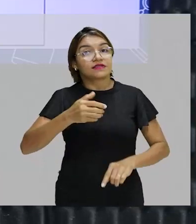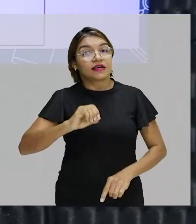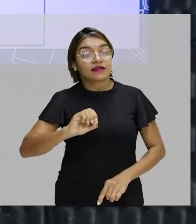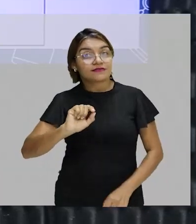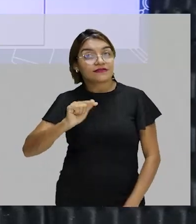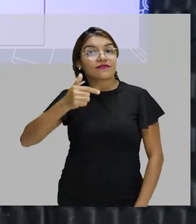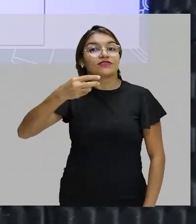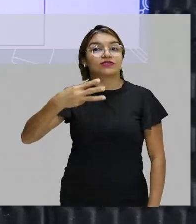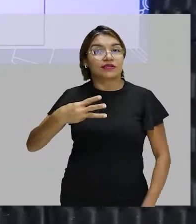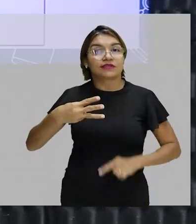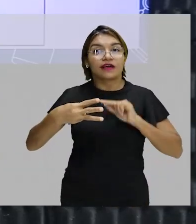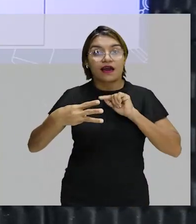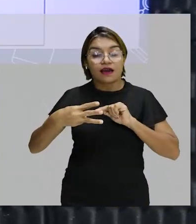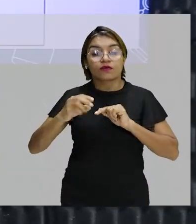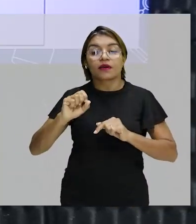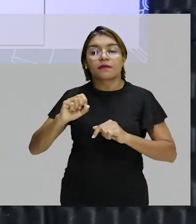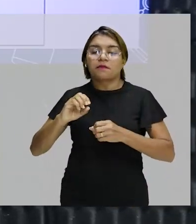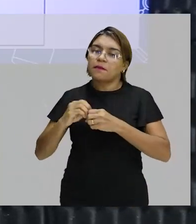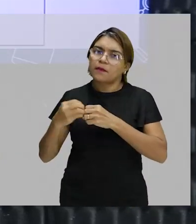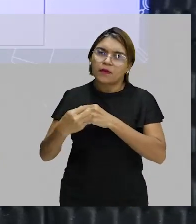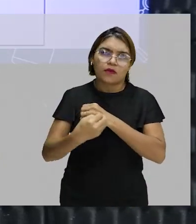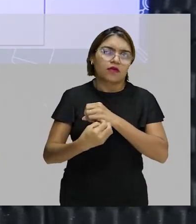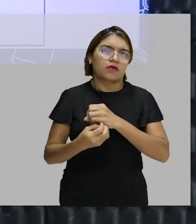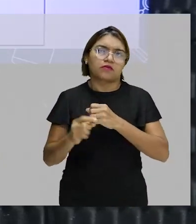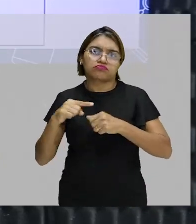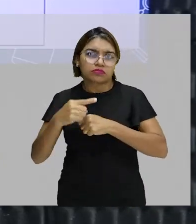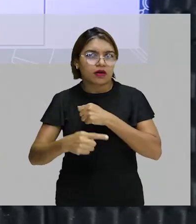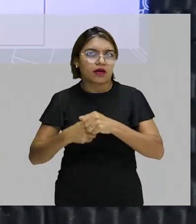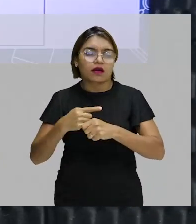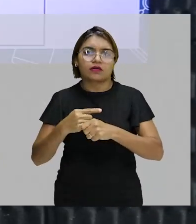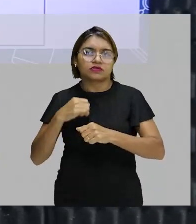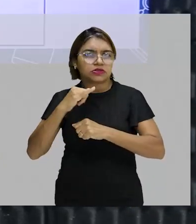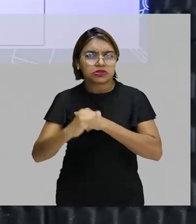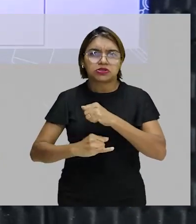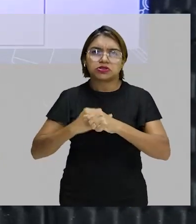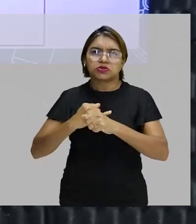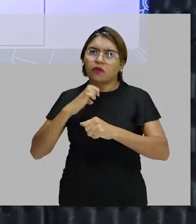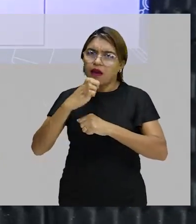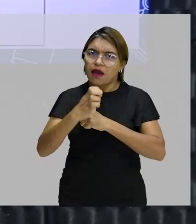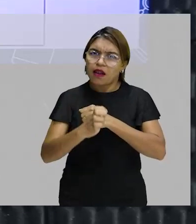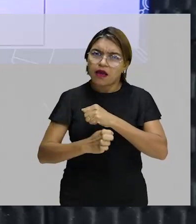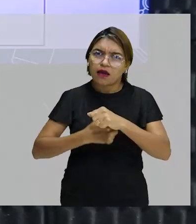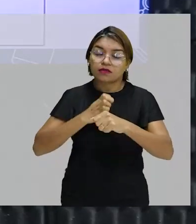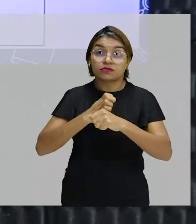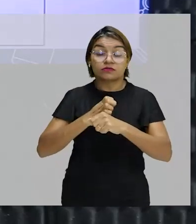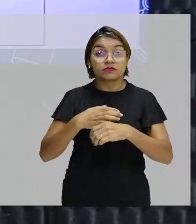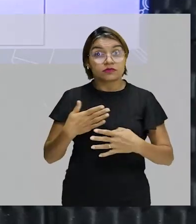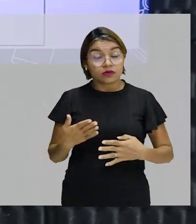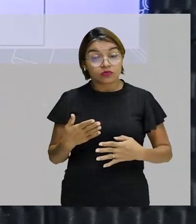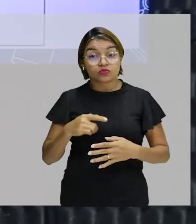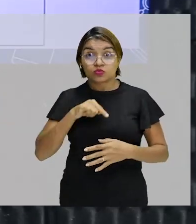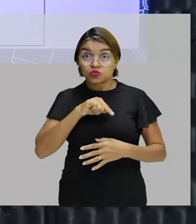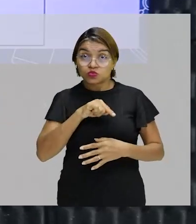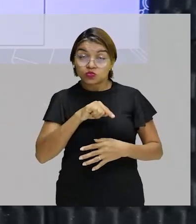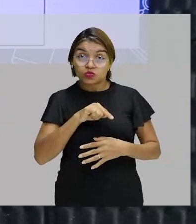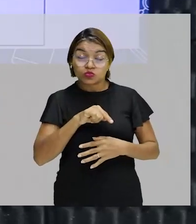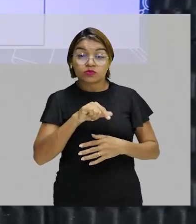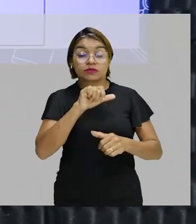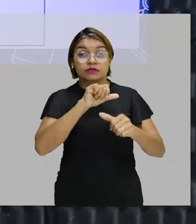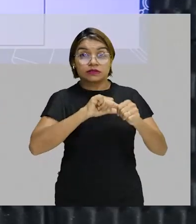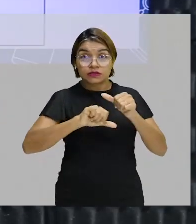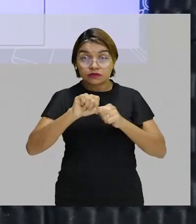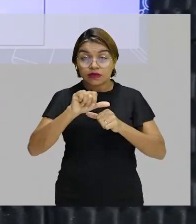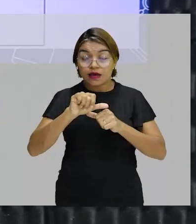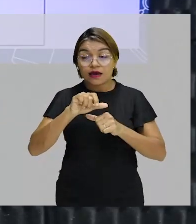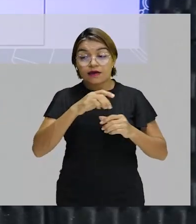átomos, moléculas, massa fórmulas, íons, elétrons. E isso vai gerar uma massa que